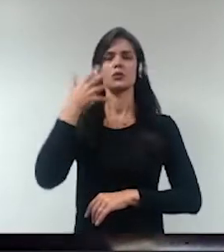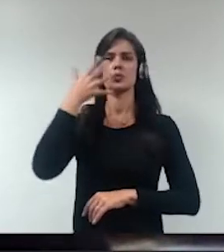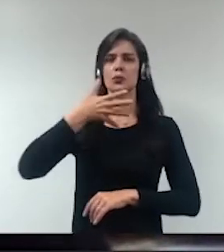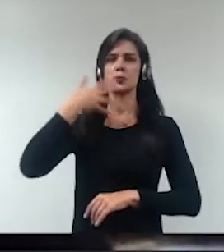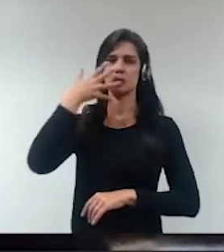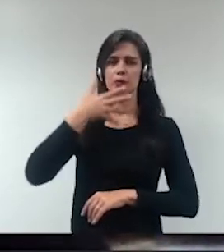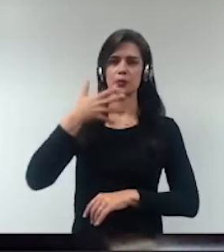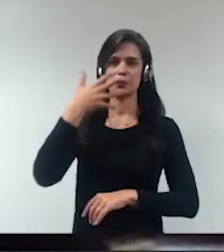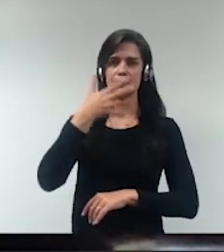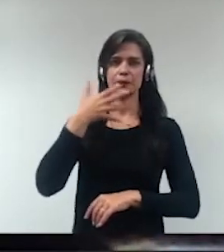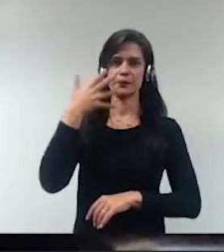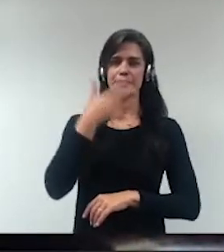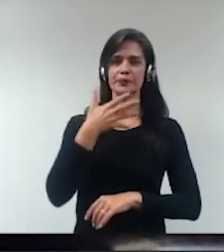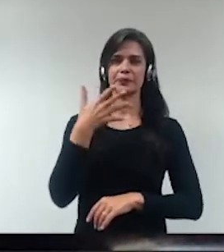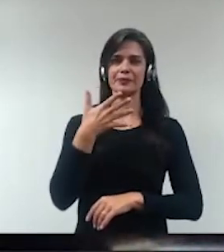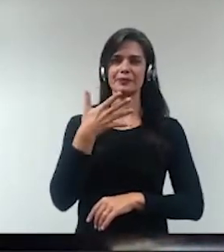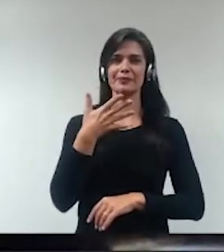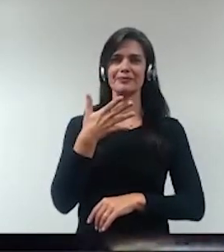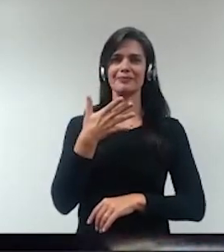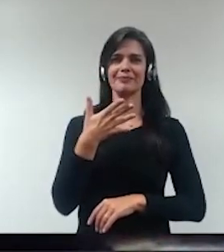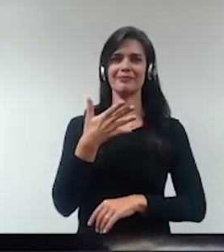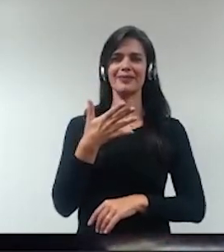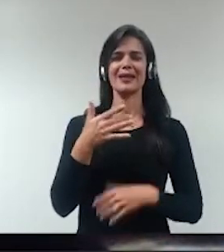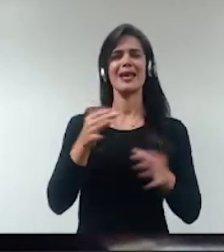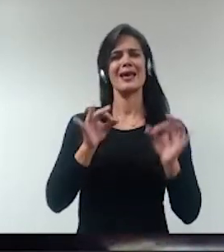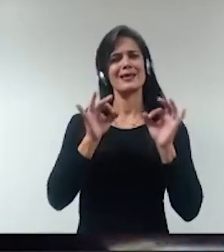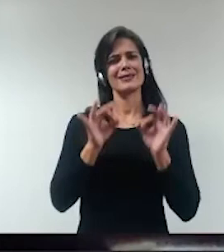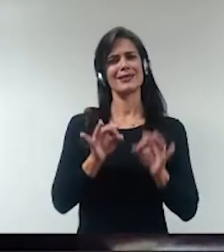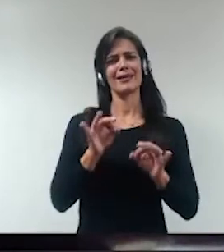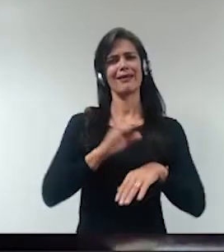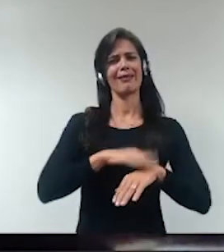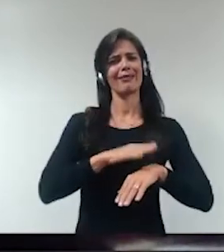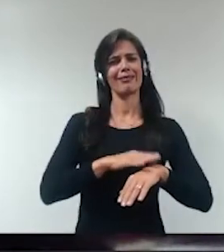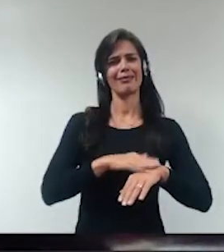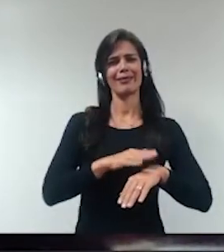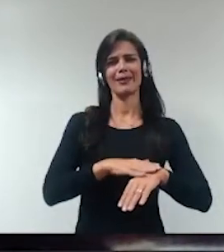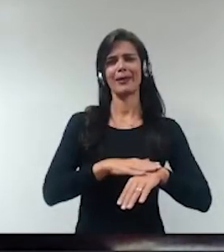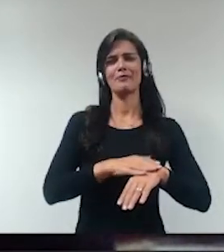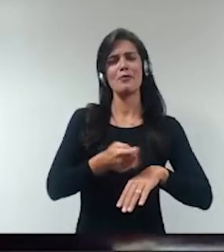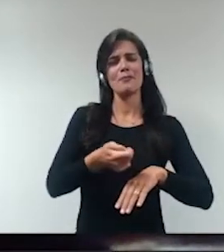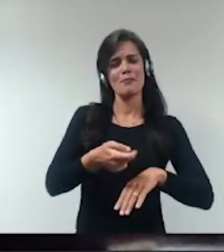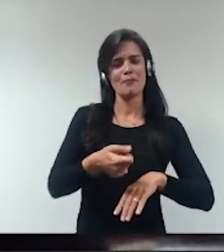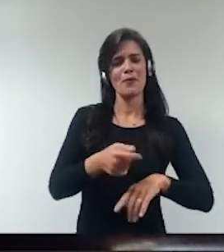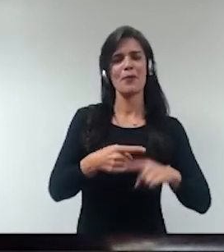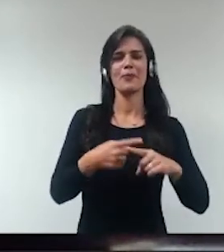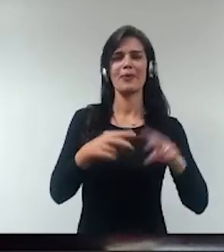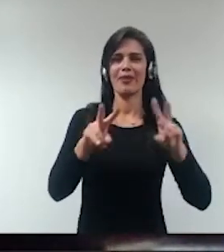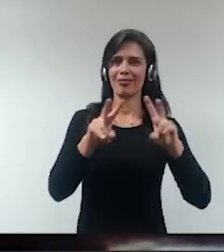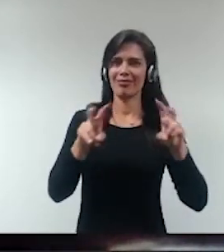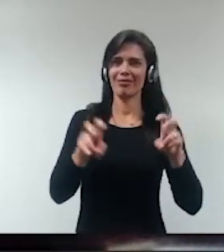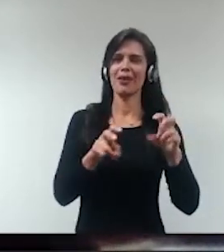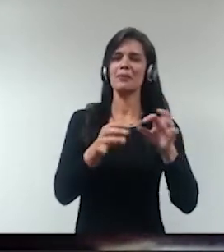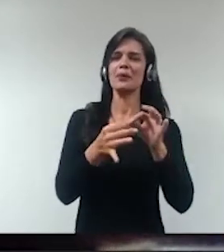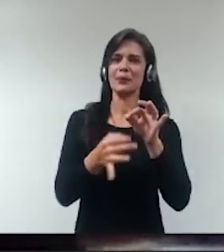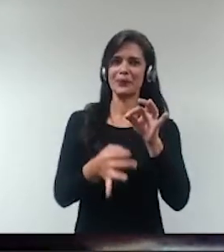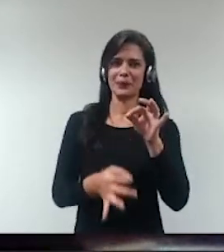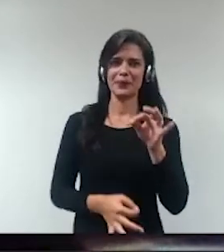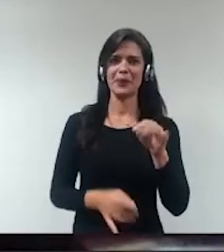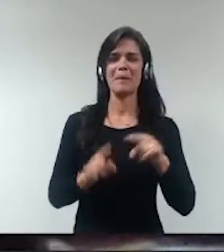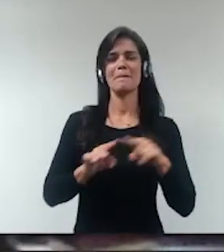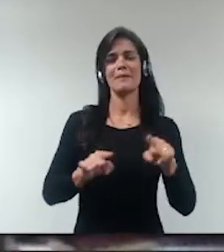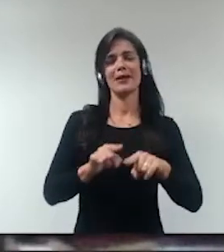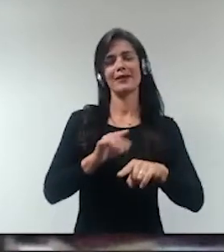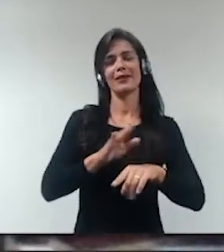considerações. Com certeza nunca será tempo suficiente, o tema é grande, muito atual, mas é o tempo que a gente